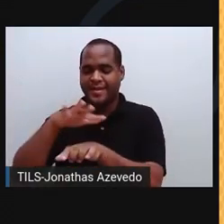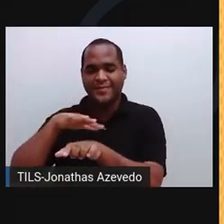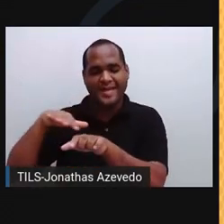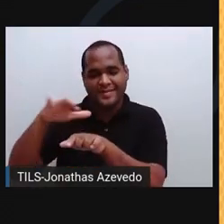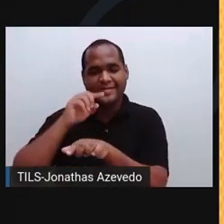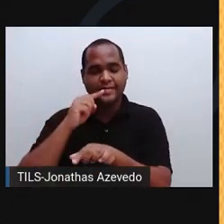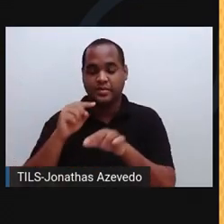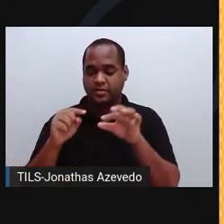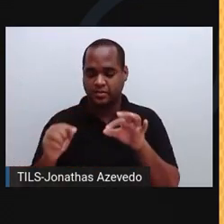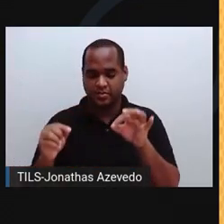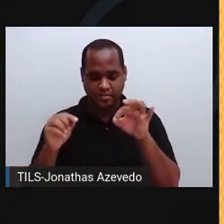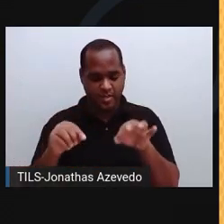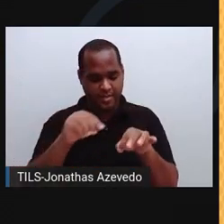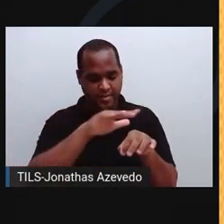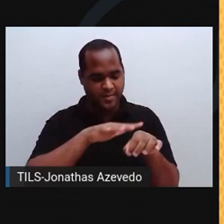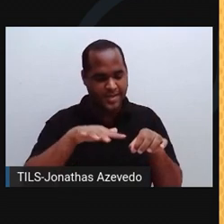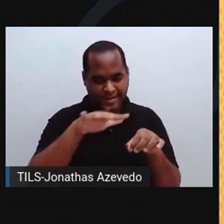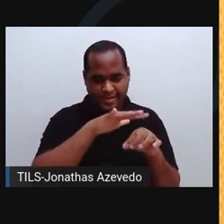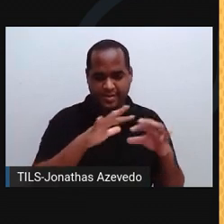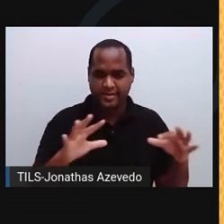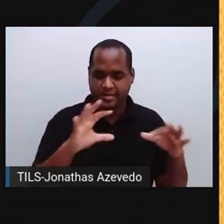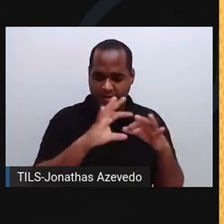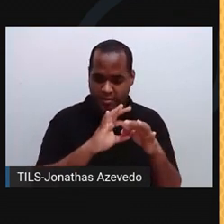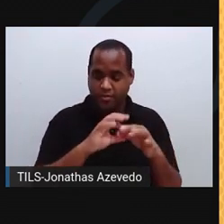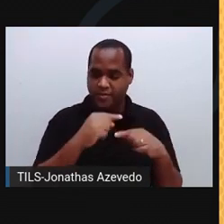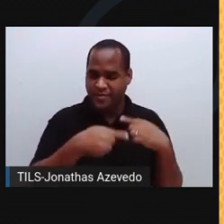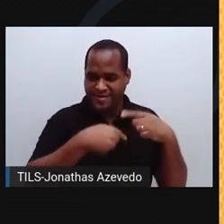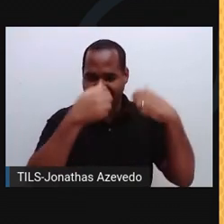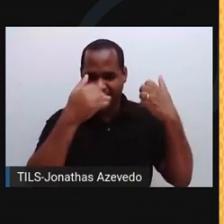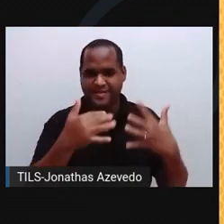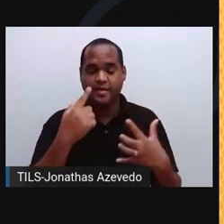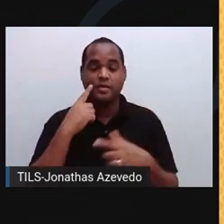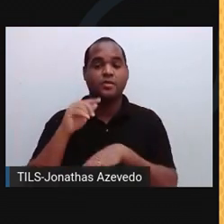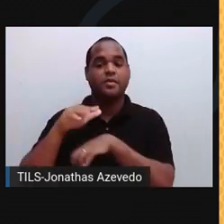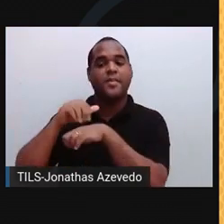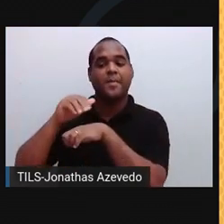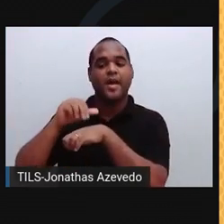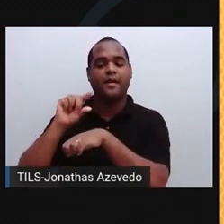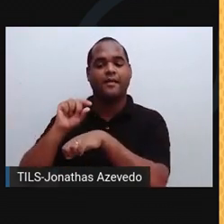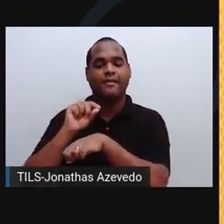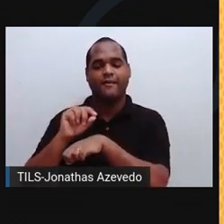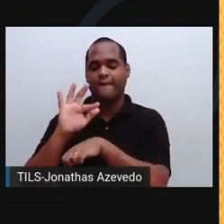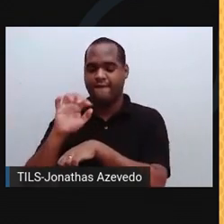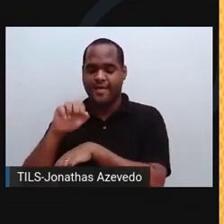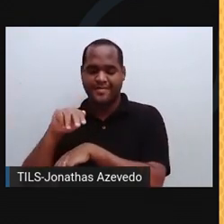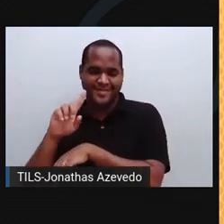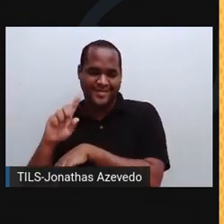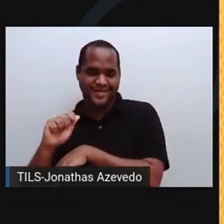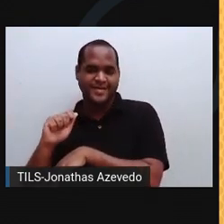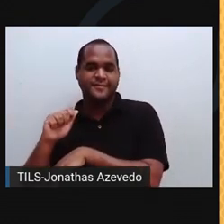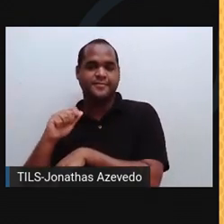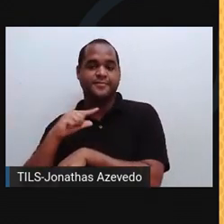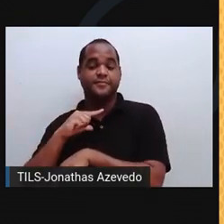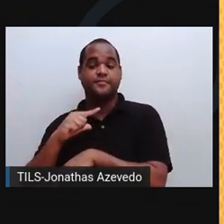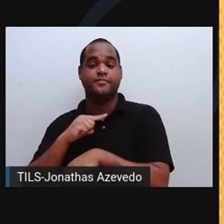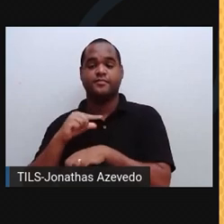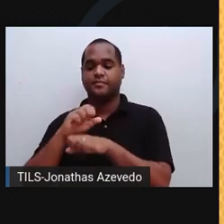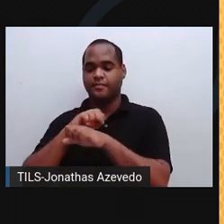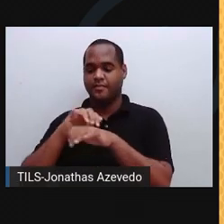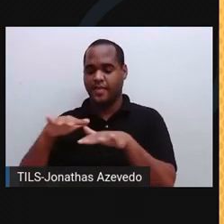e o neurônio pós-sináptico é chamado de fenda sináptica. Neurotransmissores.